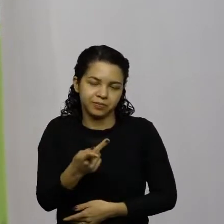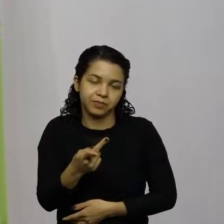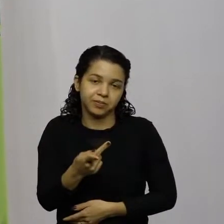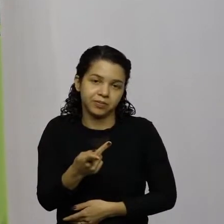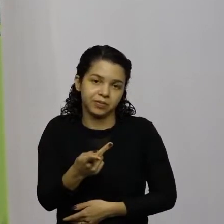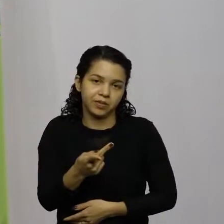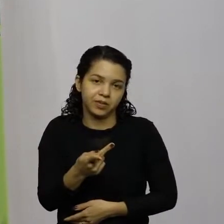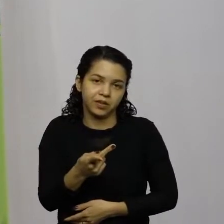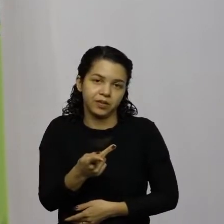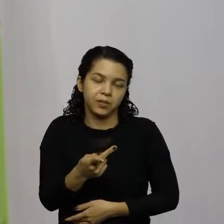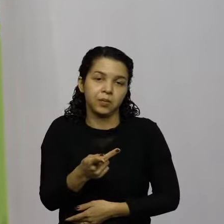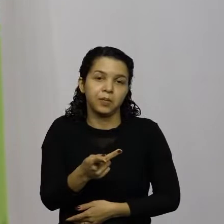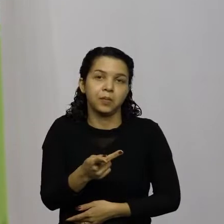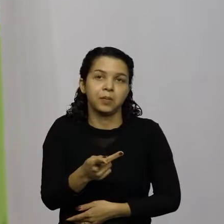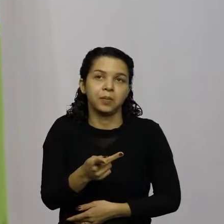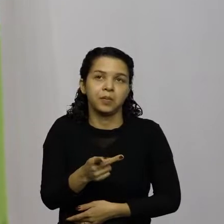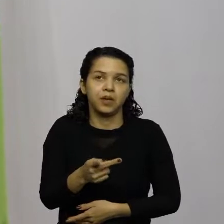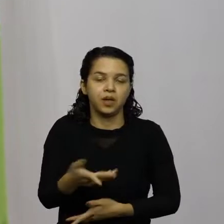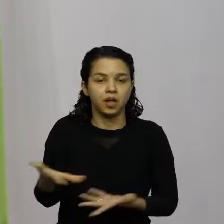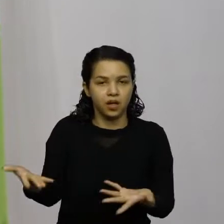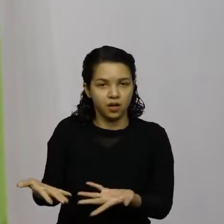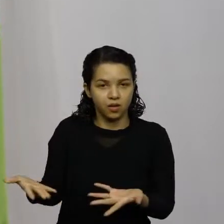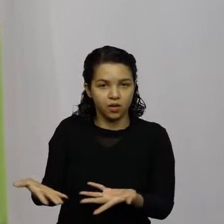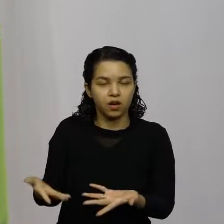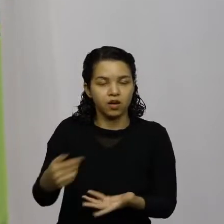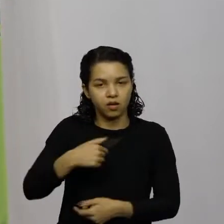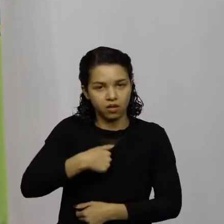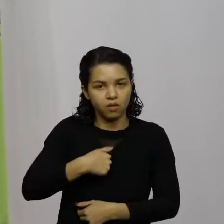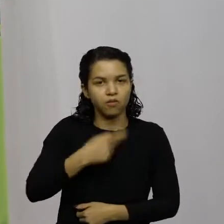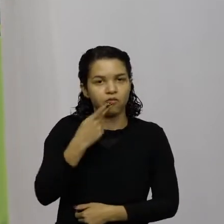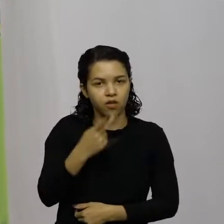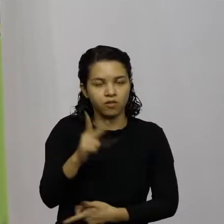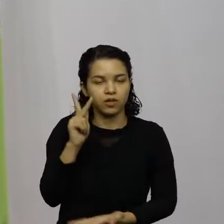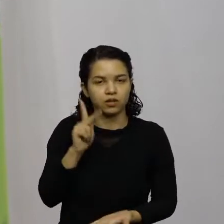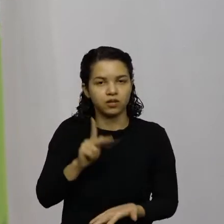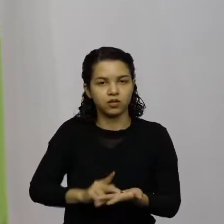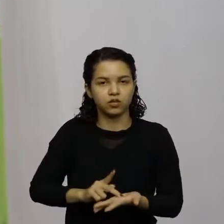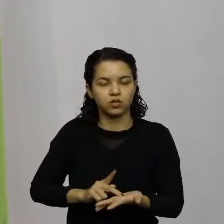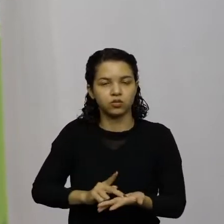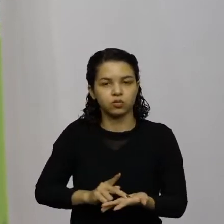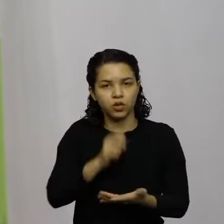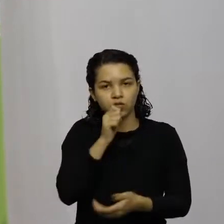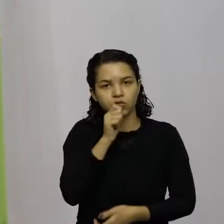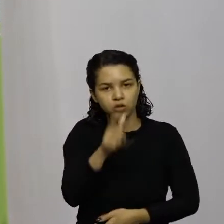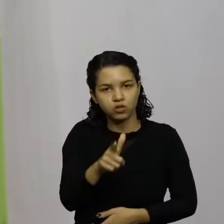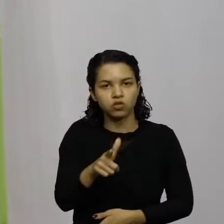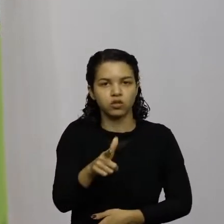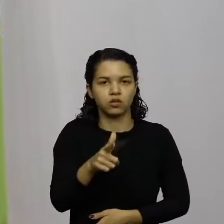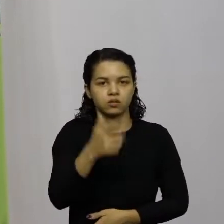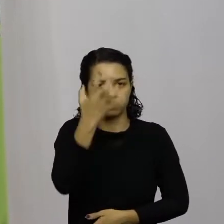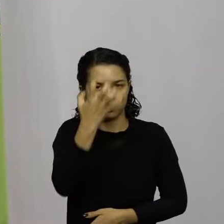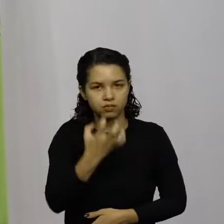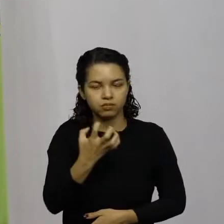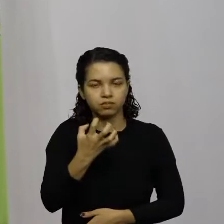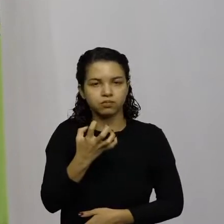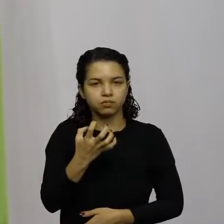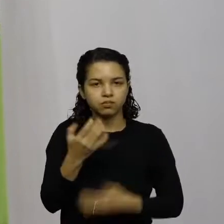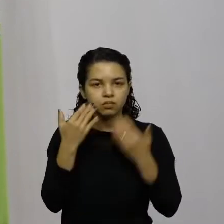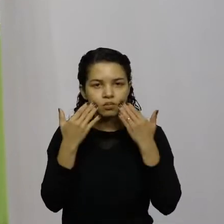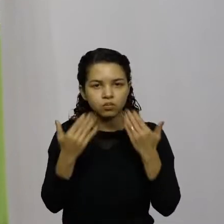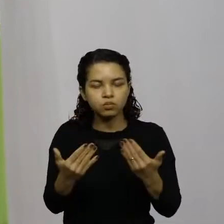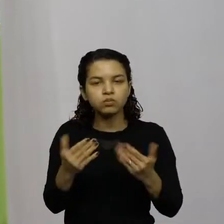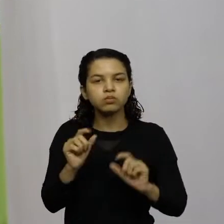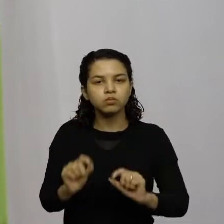uma crítica muito séria, porque isso mostra uma forma de tratar o dinheiro